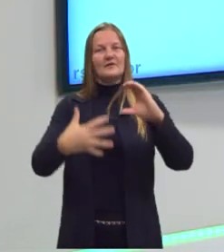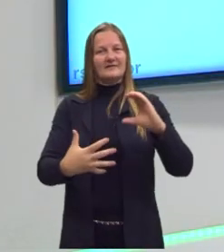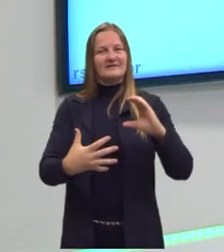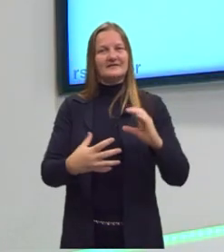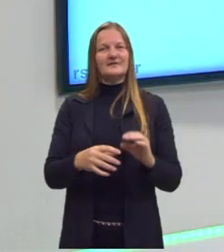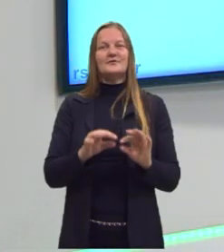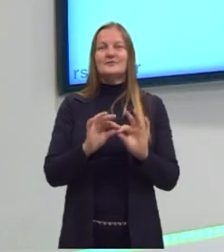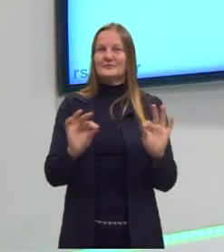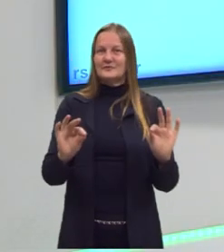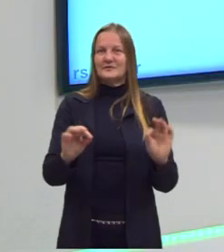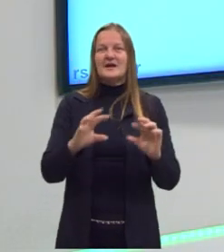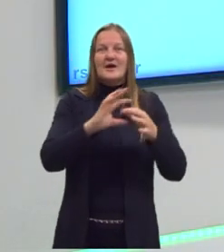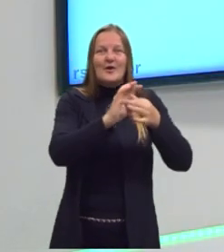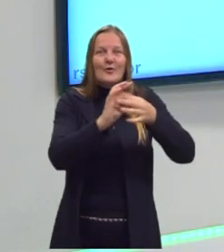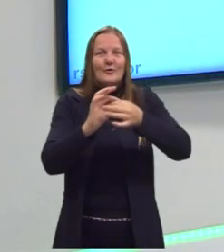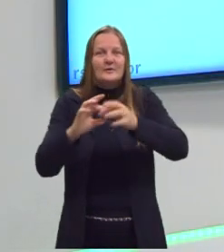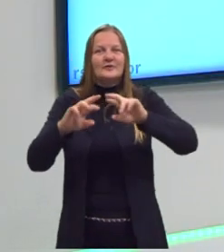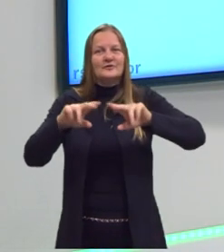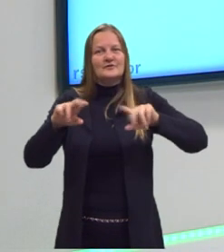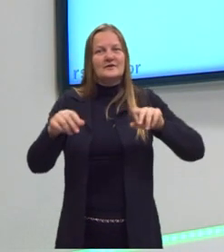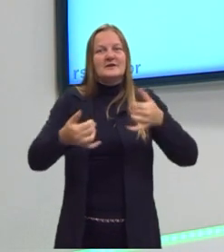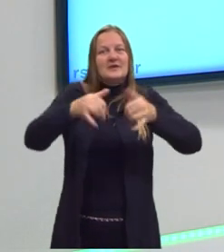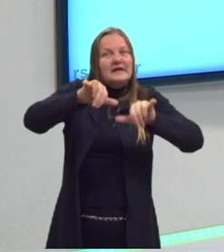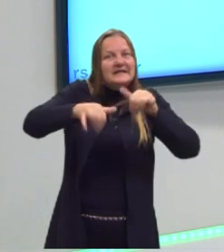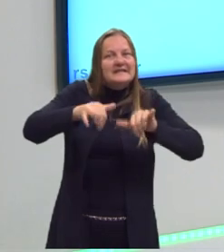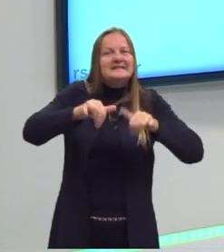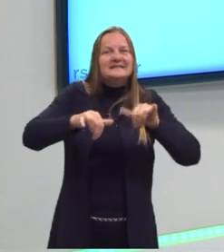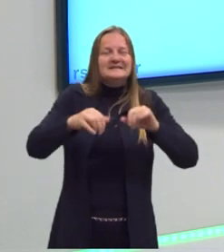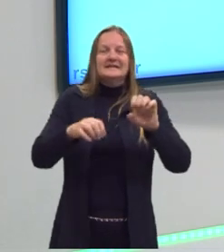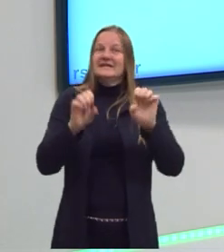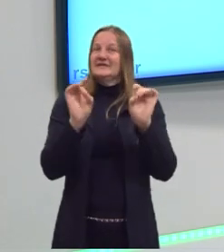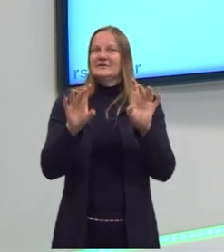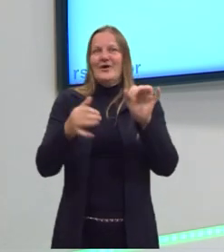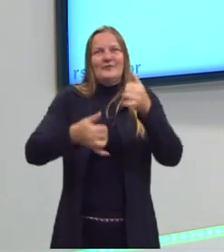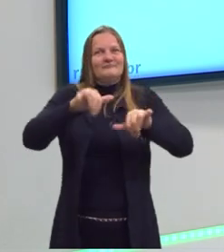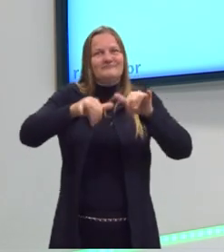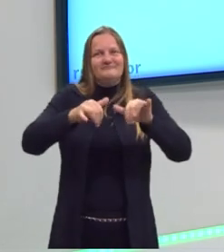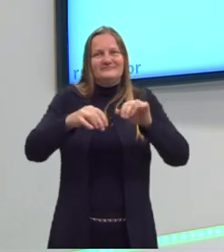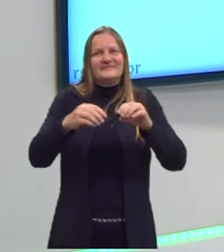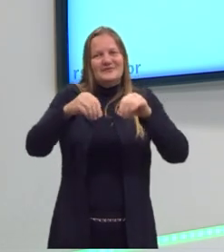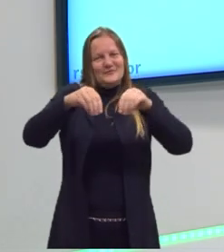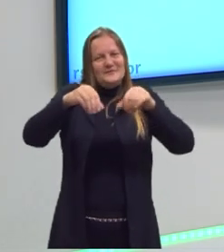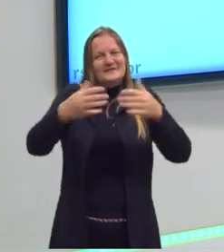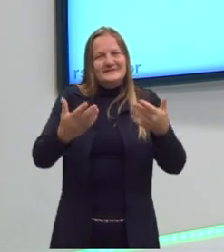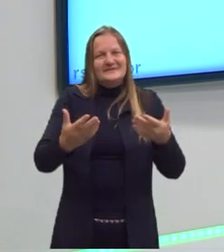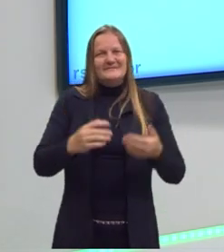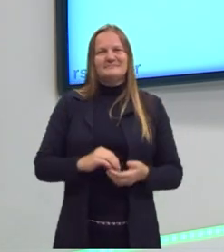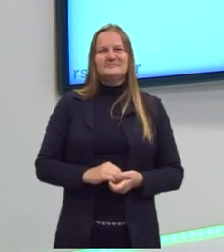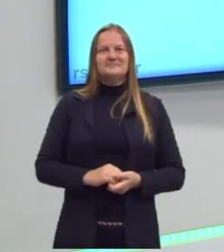uma forma, de um contexto diferente do que elementos químicos, do que substâncias químicas.